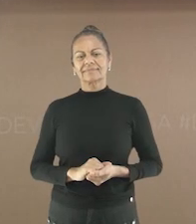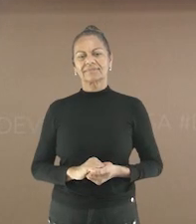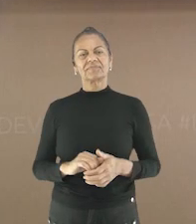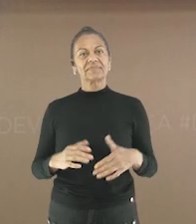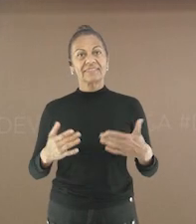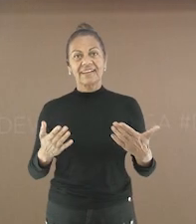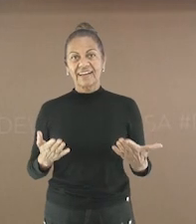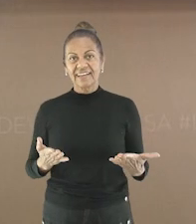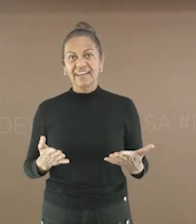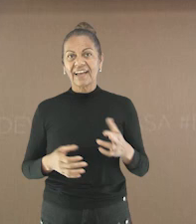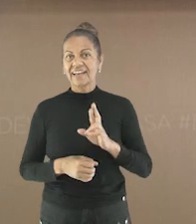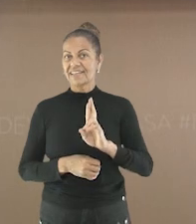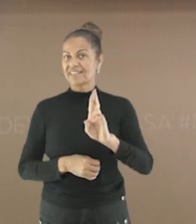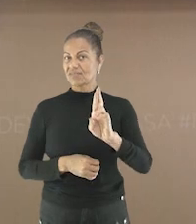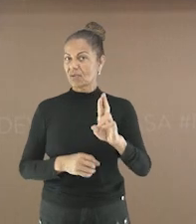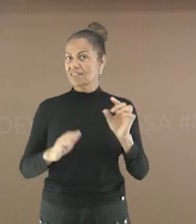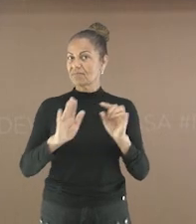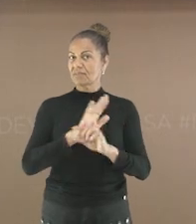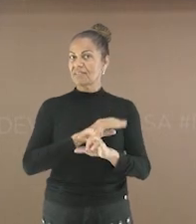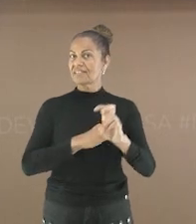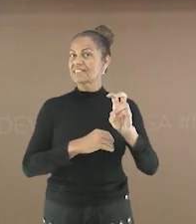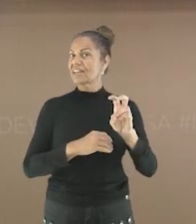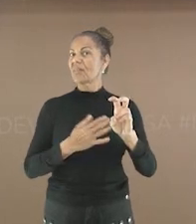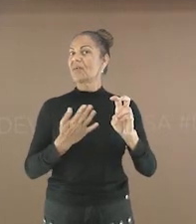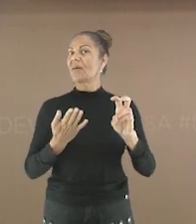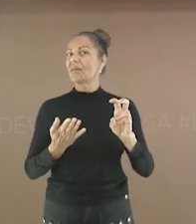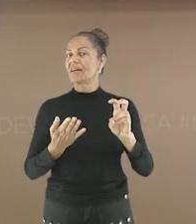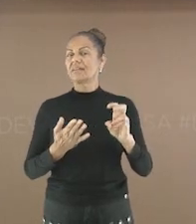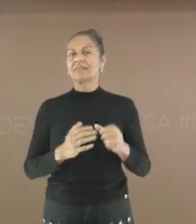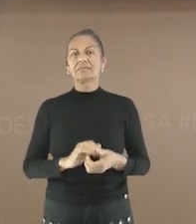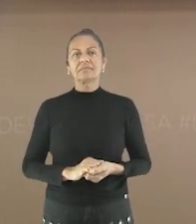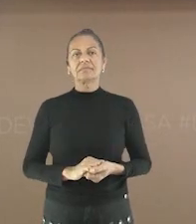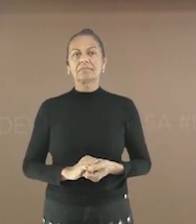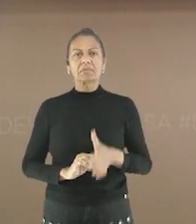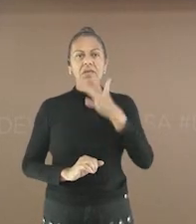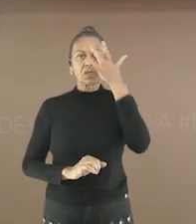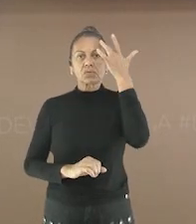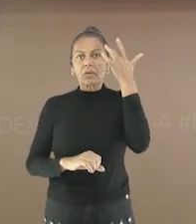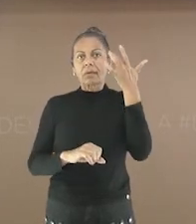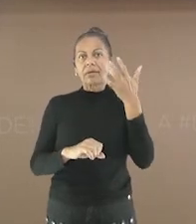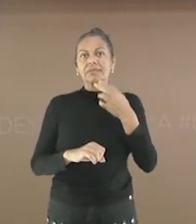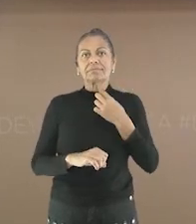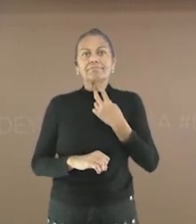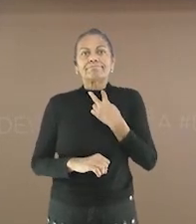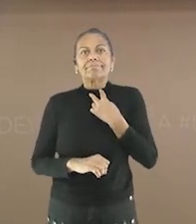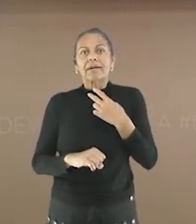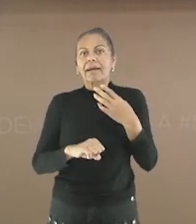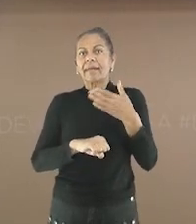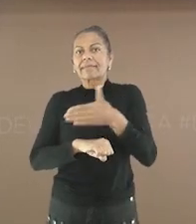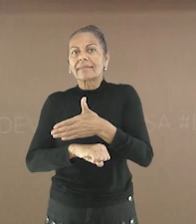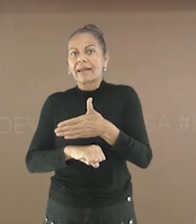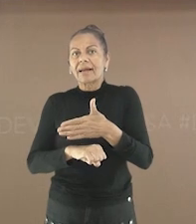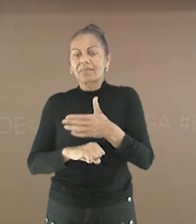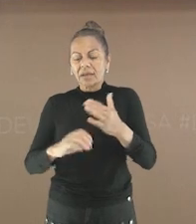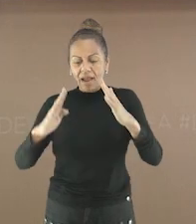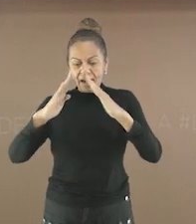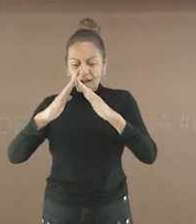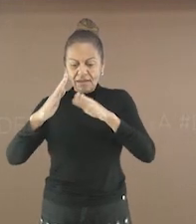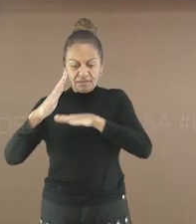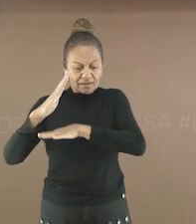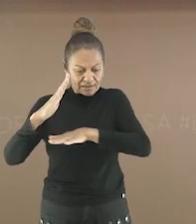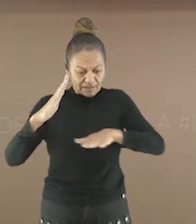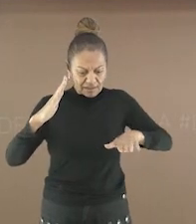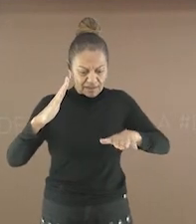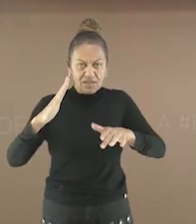E aí? A resposta da questão número cinco é Ninguém podia entrar na casa Porque a casa não tinha chão Como é que a